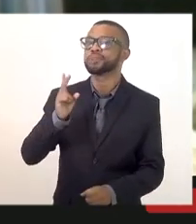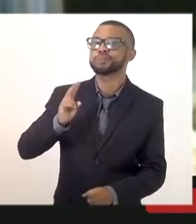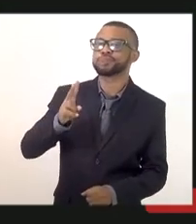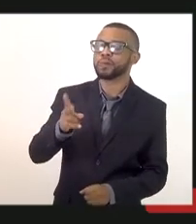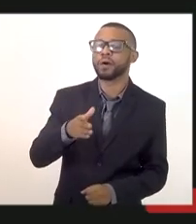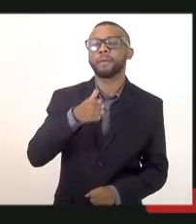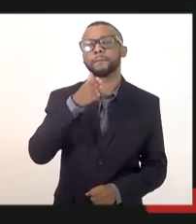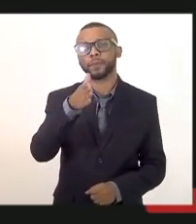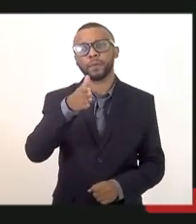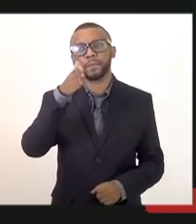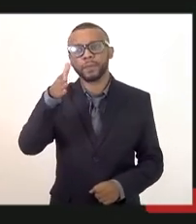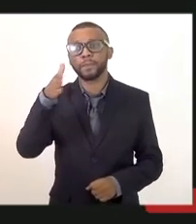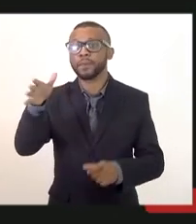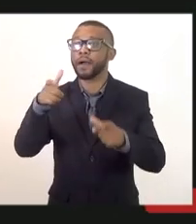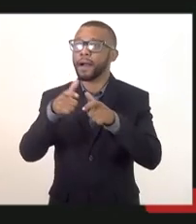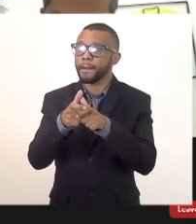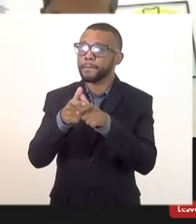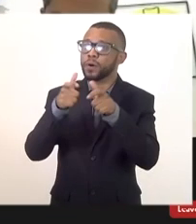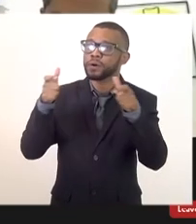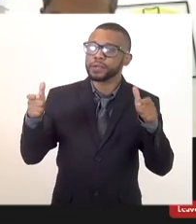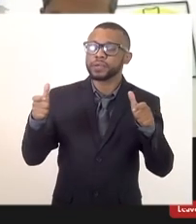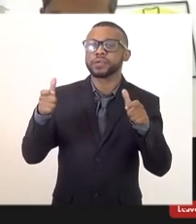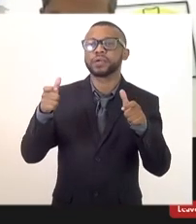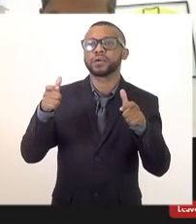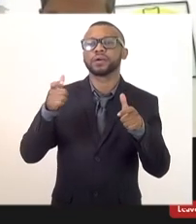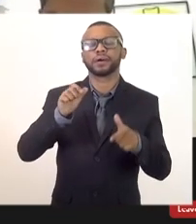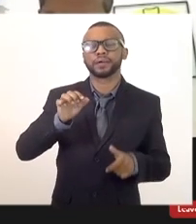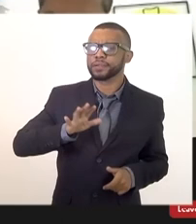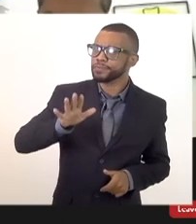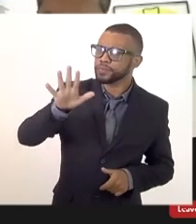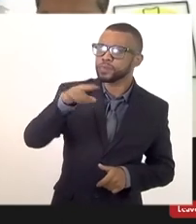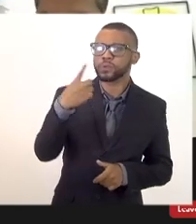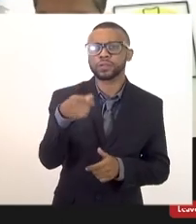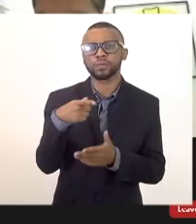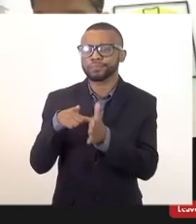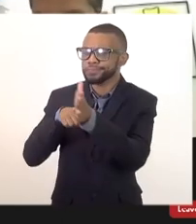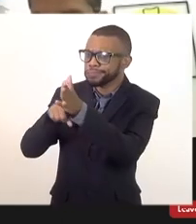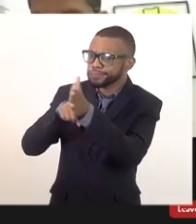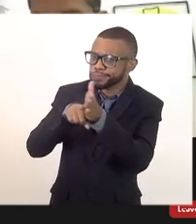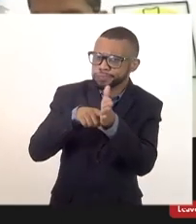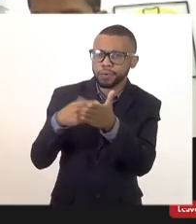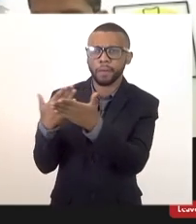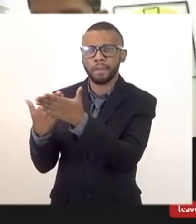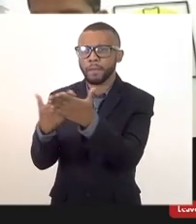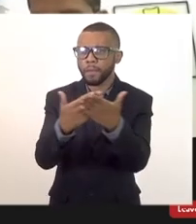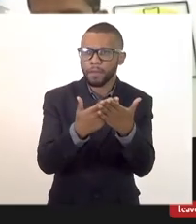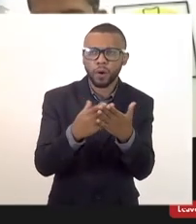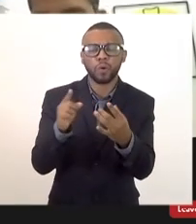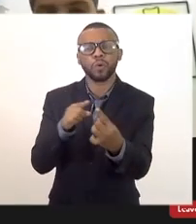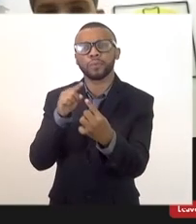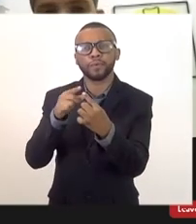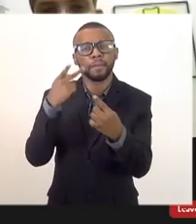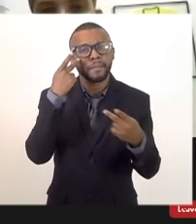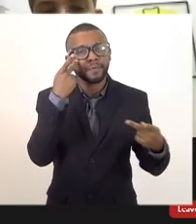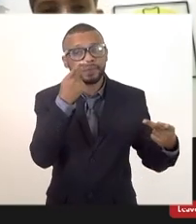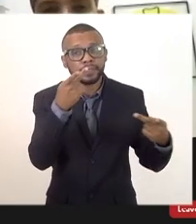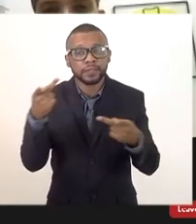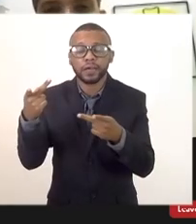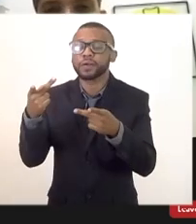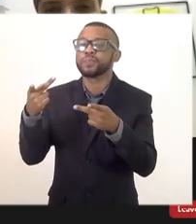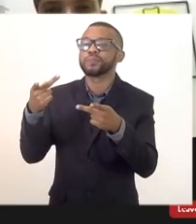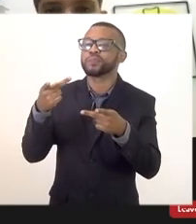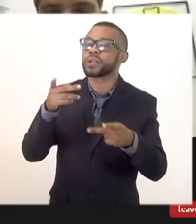todas as a maioria das comunidades estamos fazendo um estudo para visitar as comunidades com maior índice